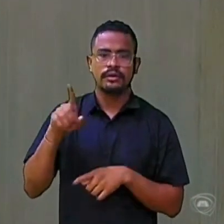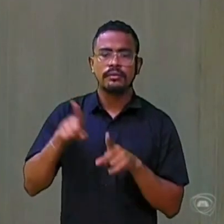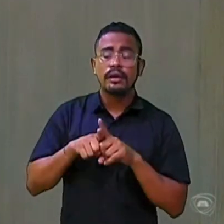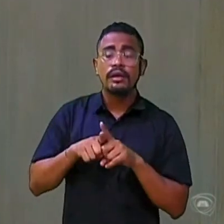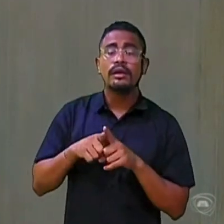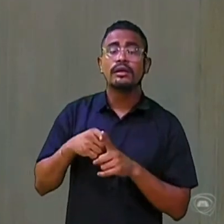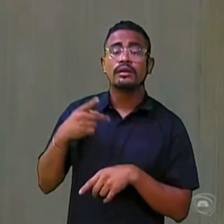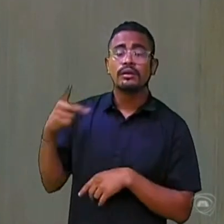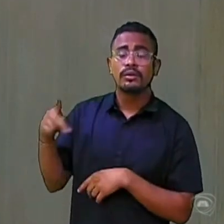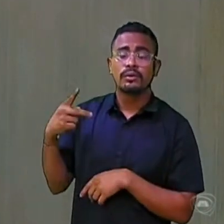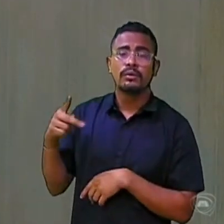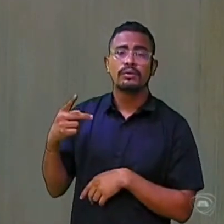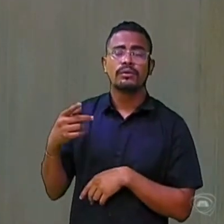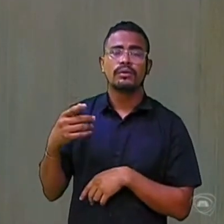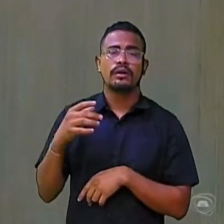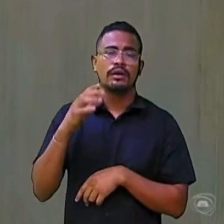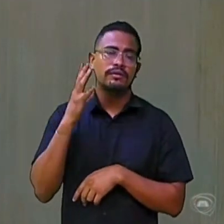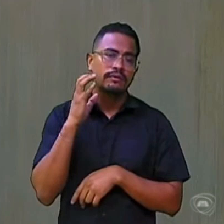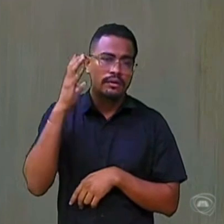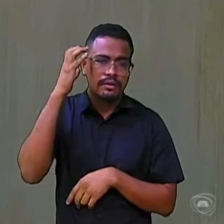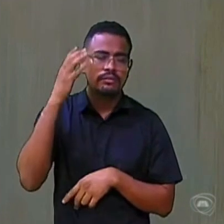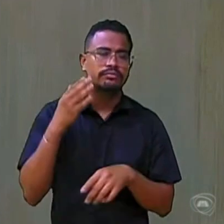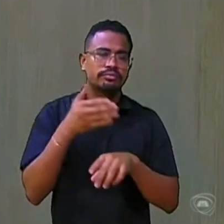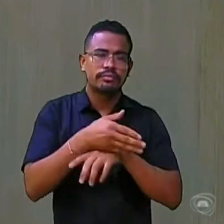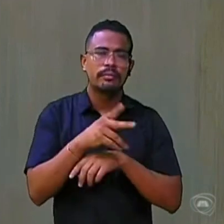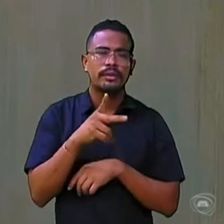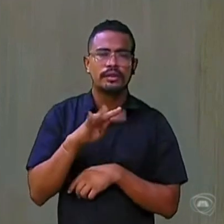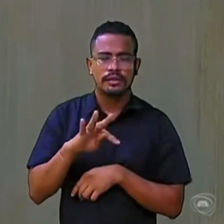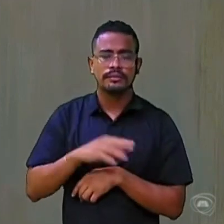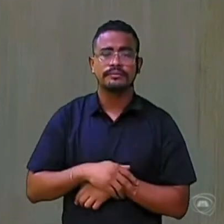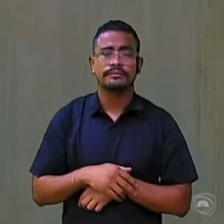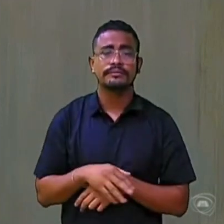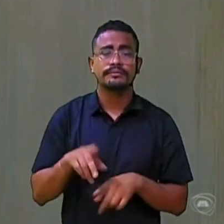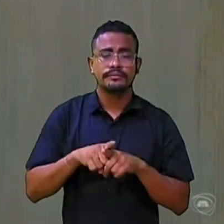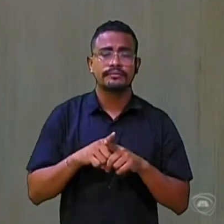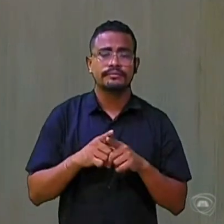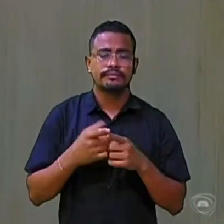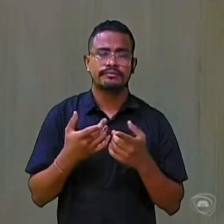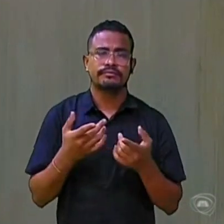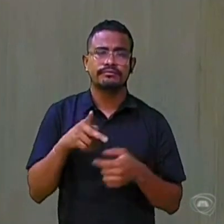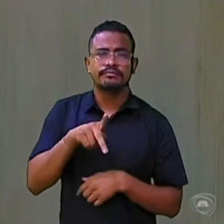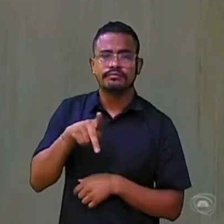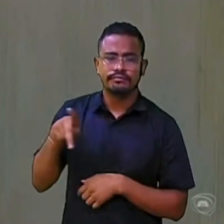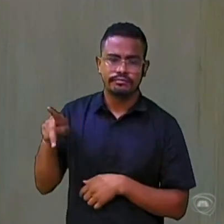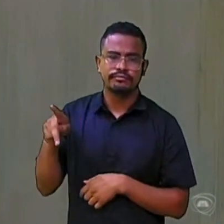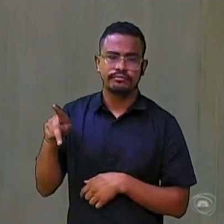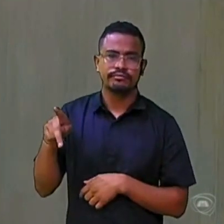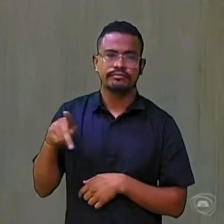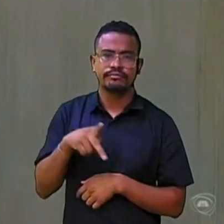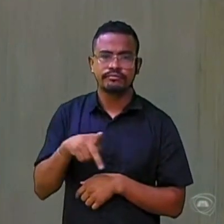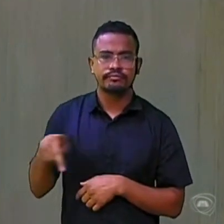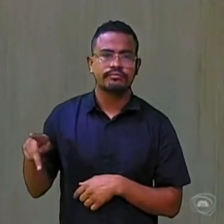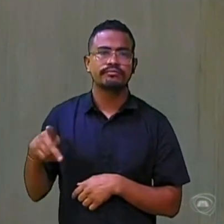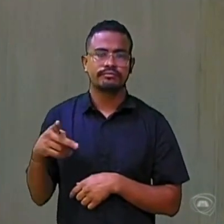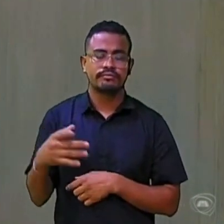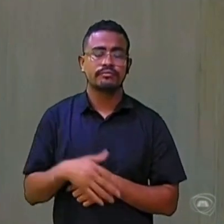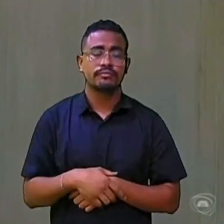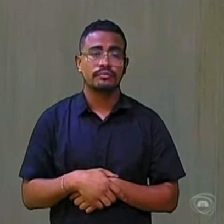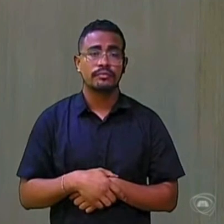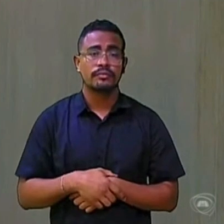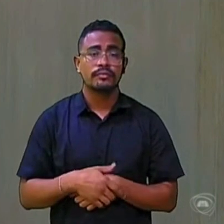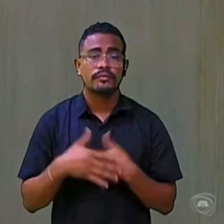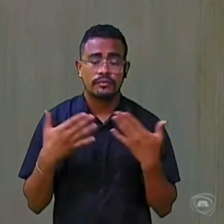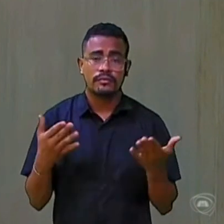V. Exª, feliz do partido que tem um presidente, no caso do diretor municipal, como V. Exª, mesmo como um pré